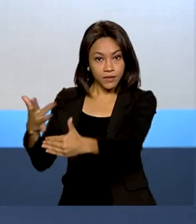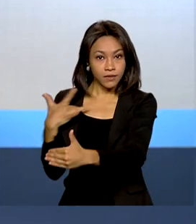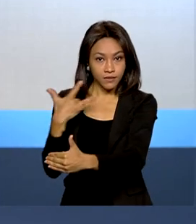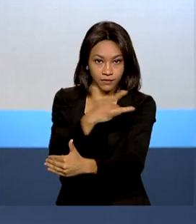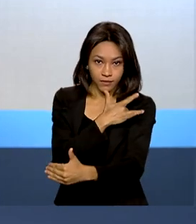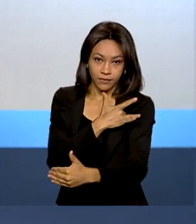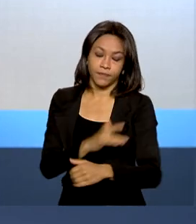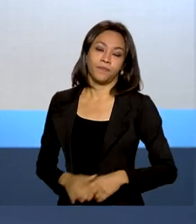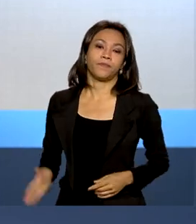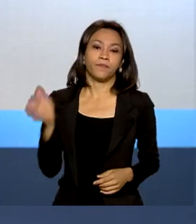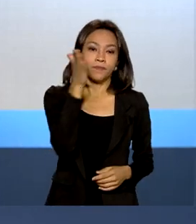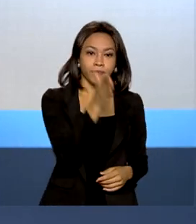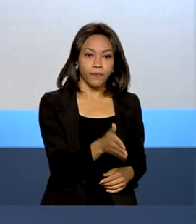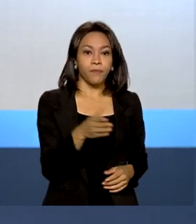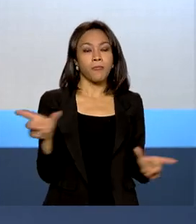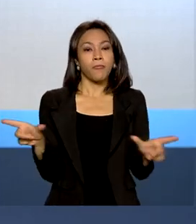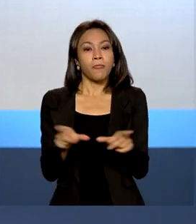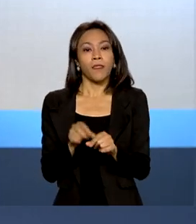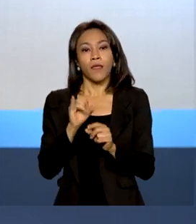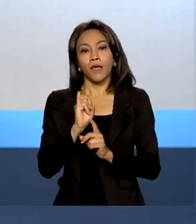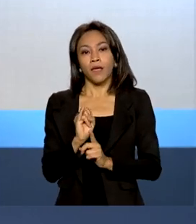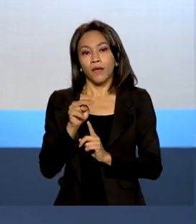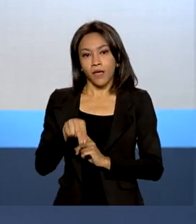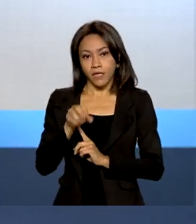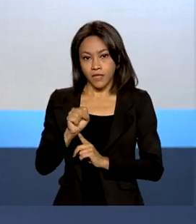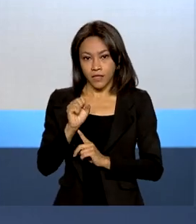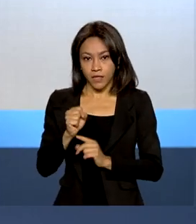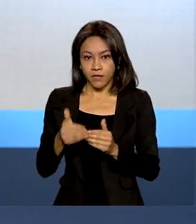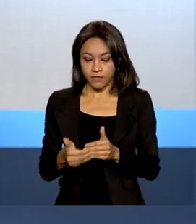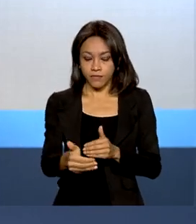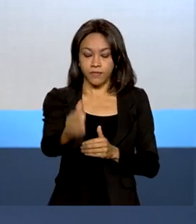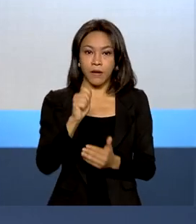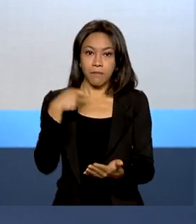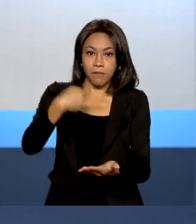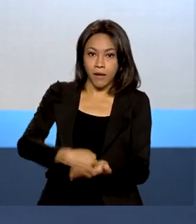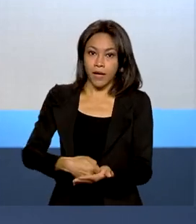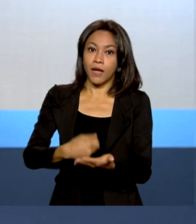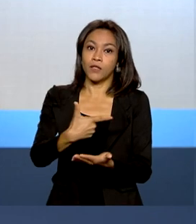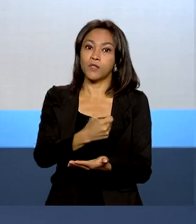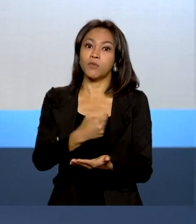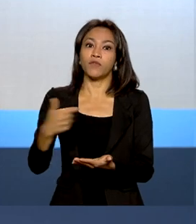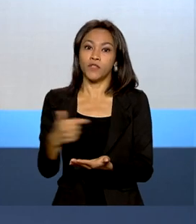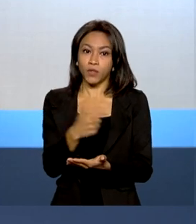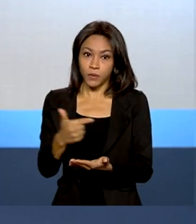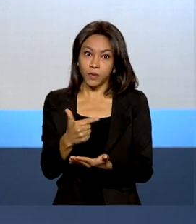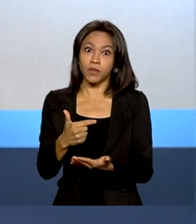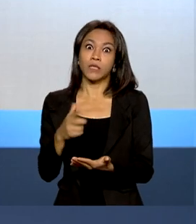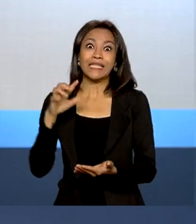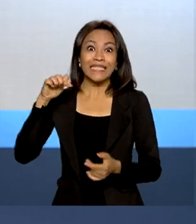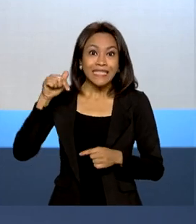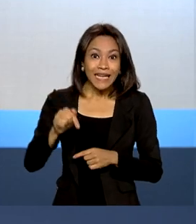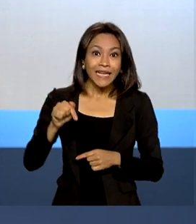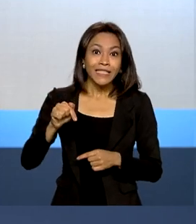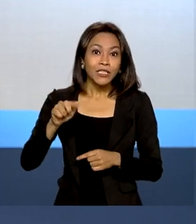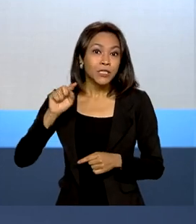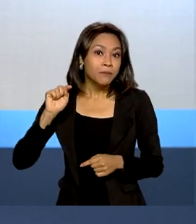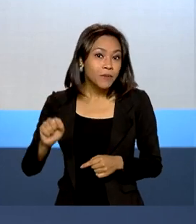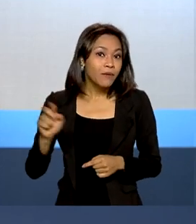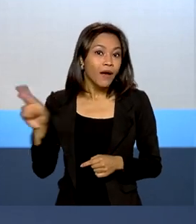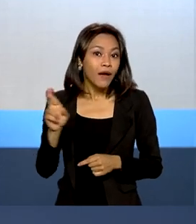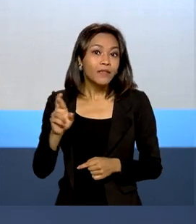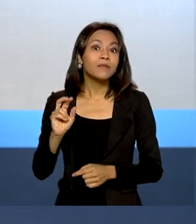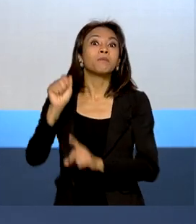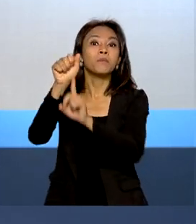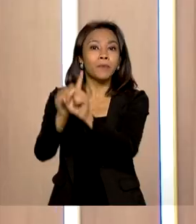O INSS vai pagar em 2022 um benefício máximo superior a R$ 7 mil por mês. Quem comenta é